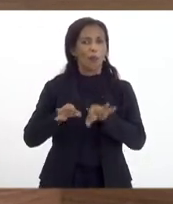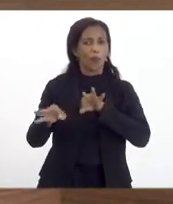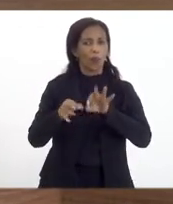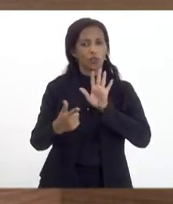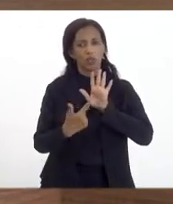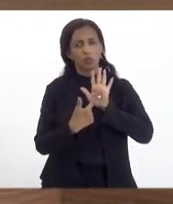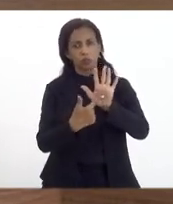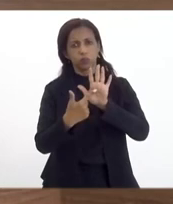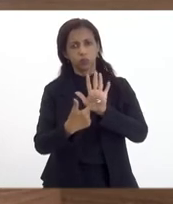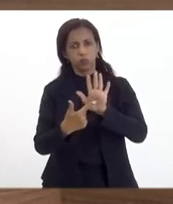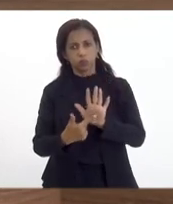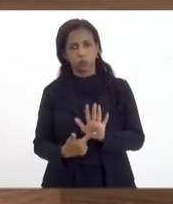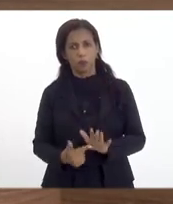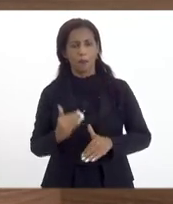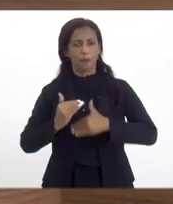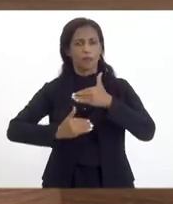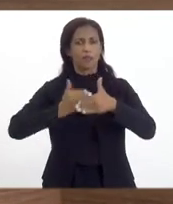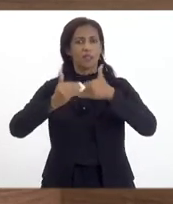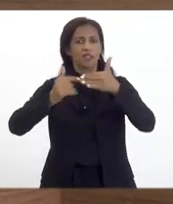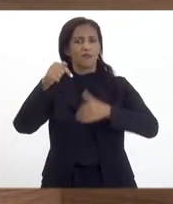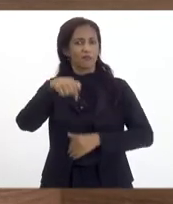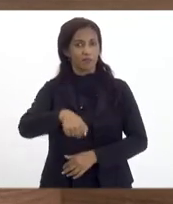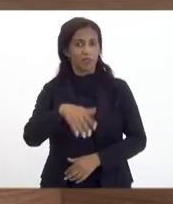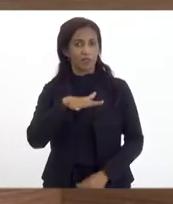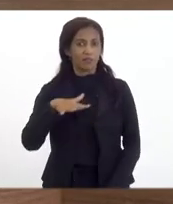apresentados para serem desenvolvidos aqui para a região.